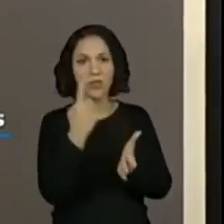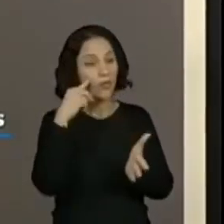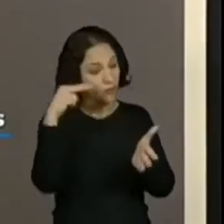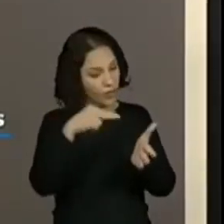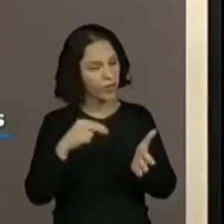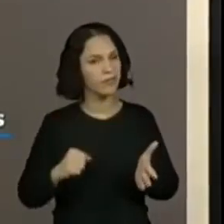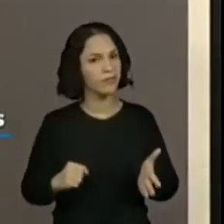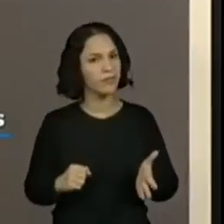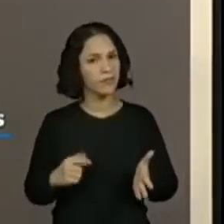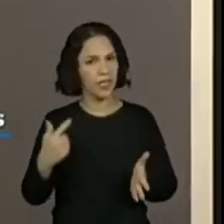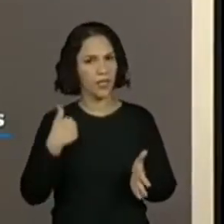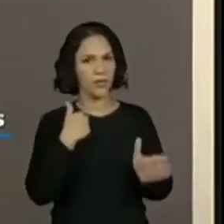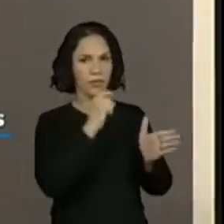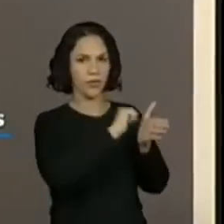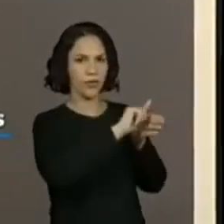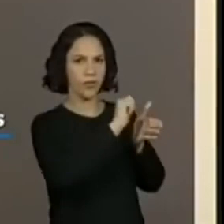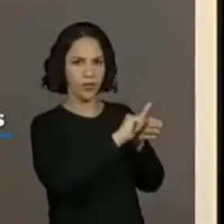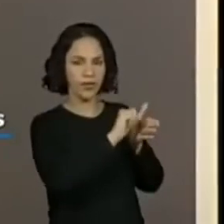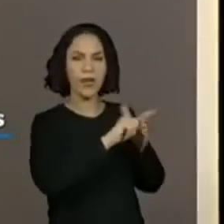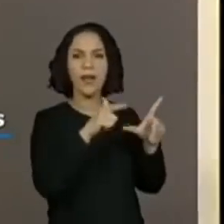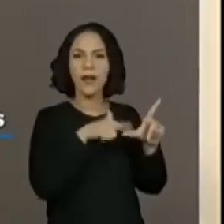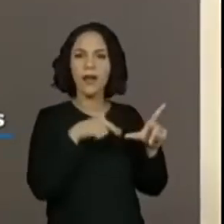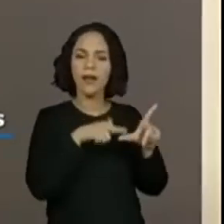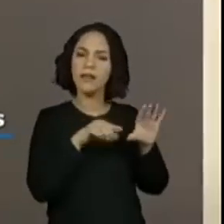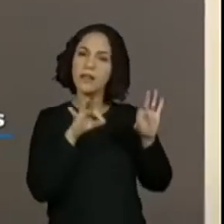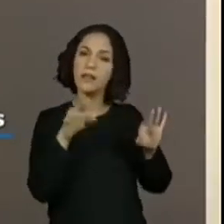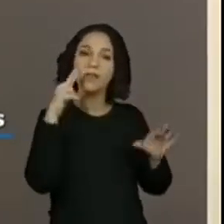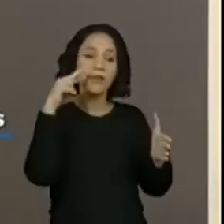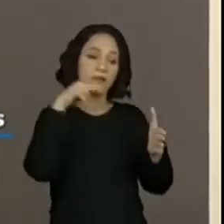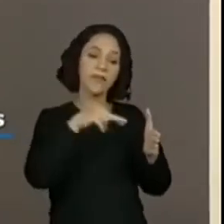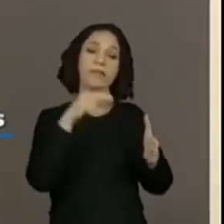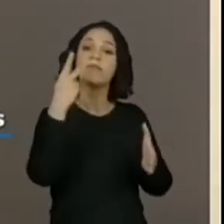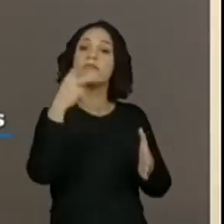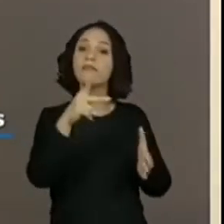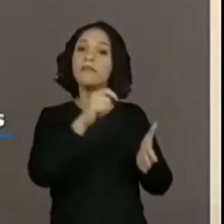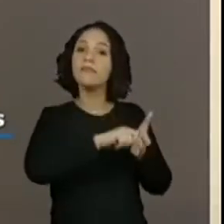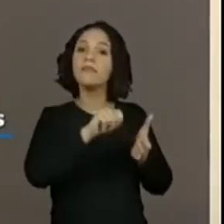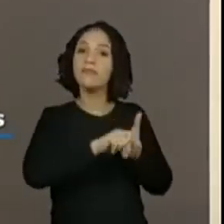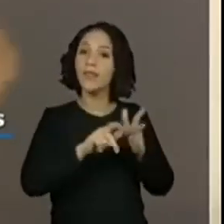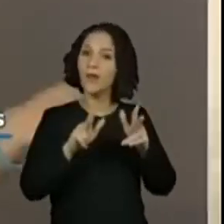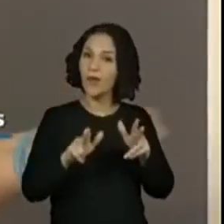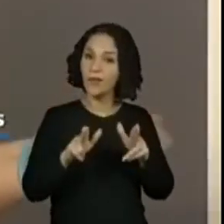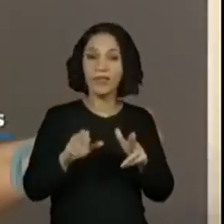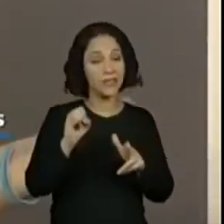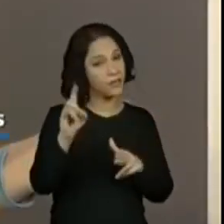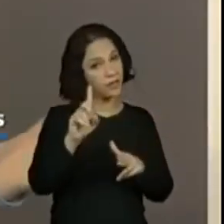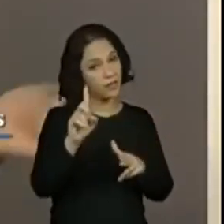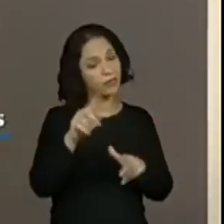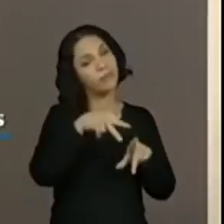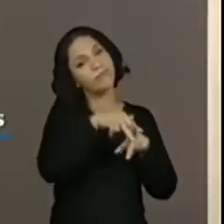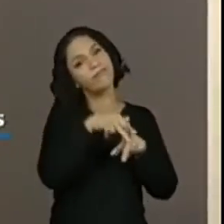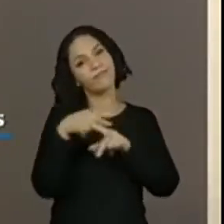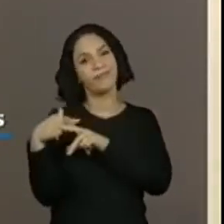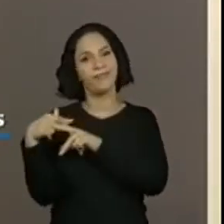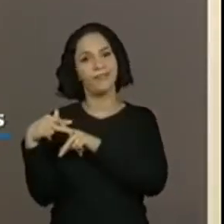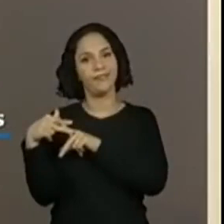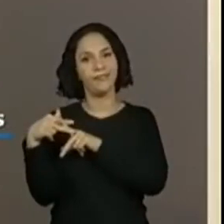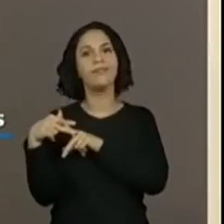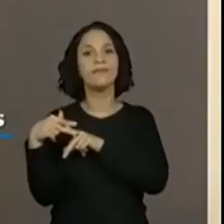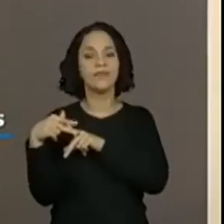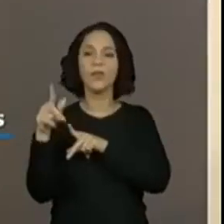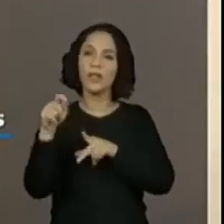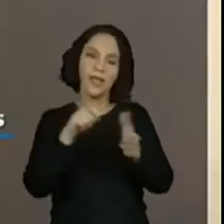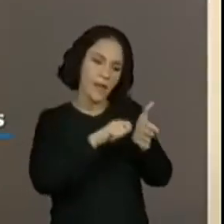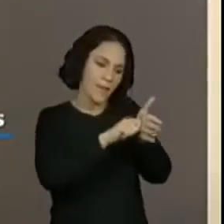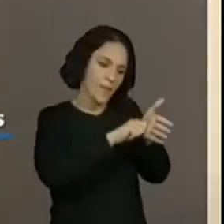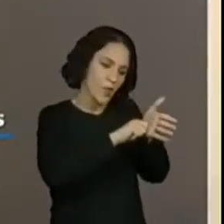Vou fazer a escrita aqui com a letra correta e dá uma olhadinha se ela apareceu aí dessa forma. Se não, faz que nem nossa amiguinha. Nesse intervalo ela foi